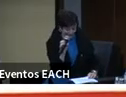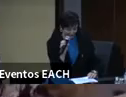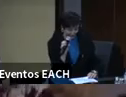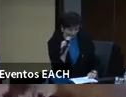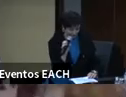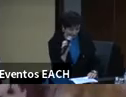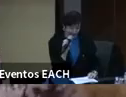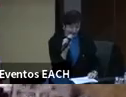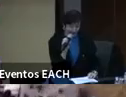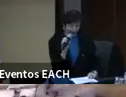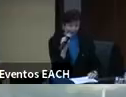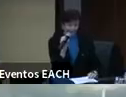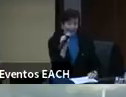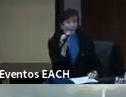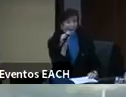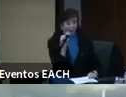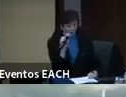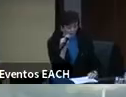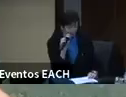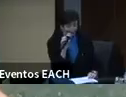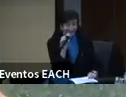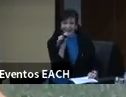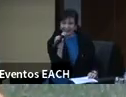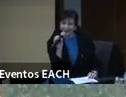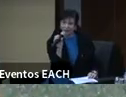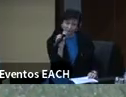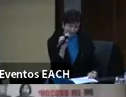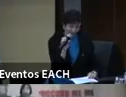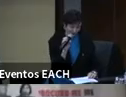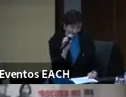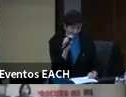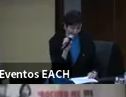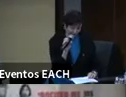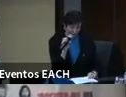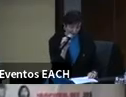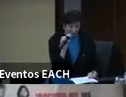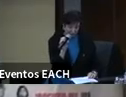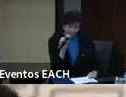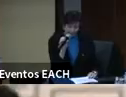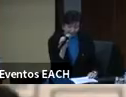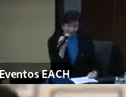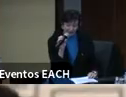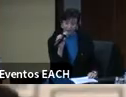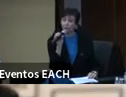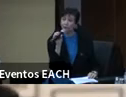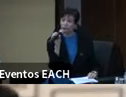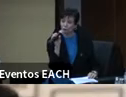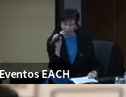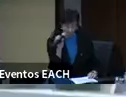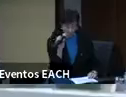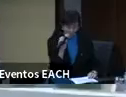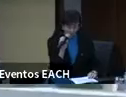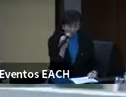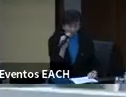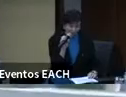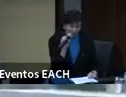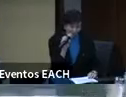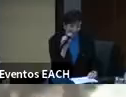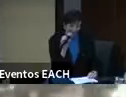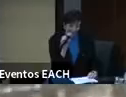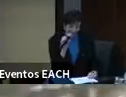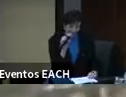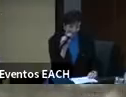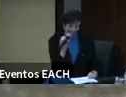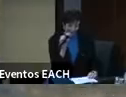palestra, é para definir o encontro da terra com o céu, mas também quer dizer futuro, quando